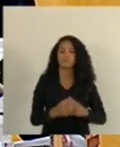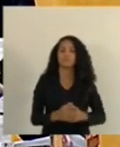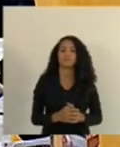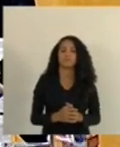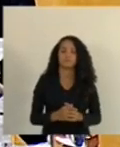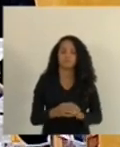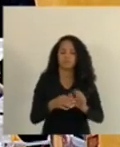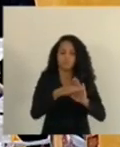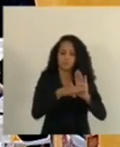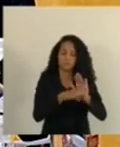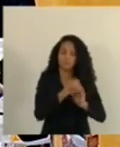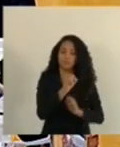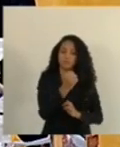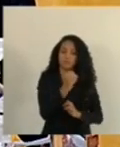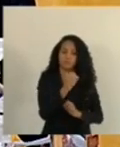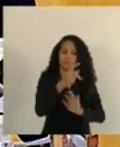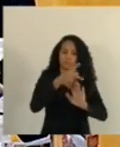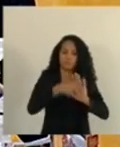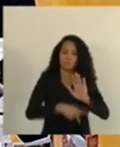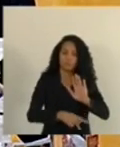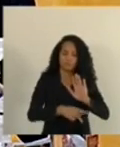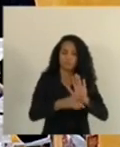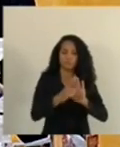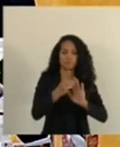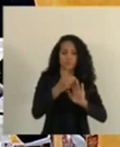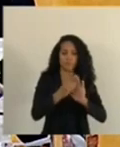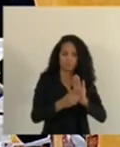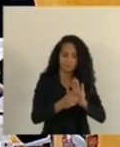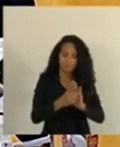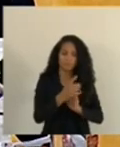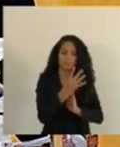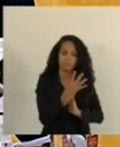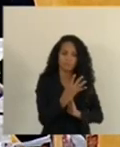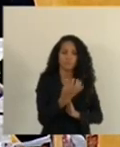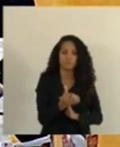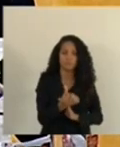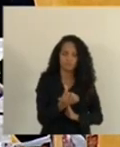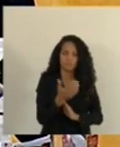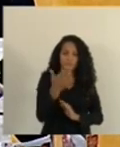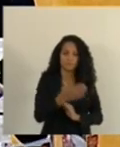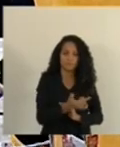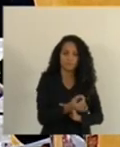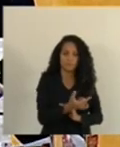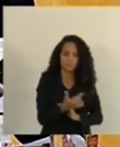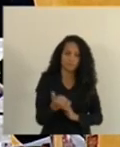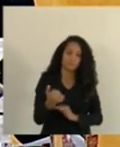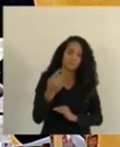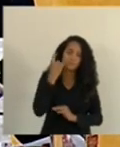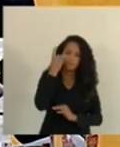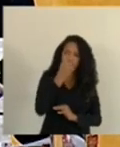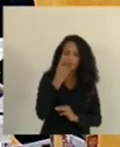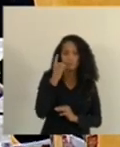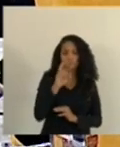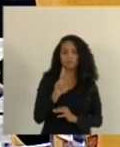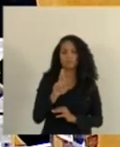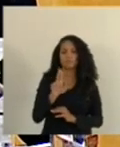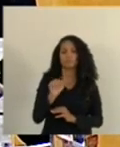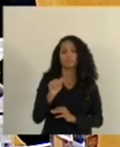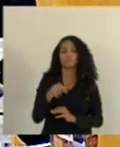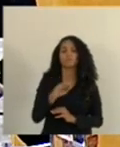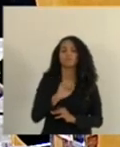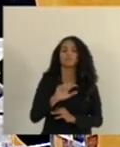Oitavo item da pauta, Projeto de Decreto Legislativo nº 46, 2021, deputada Raquel Lessa,